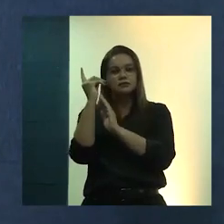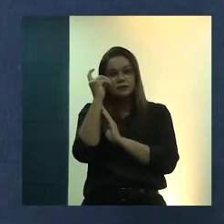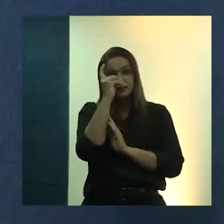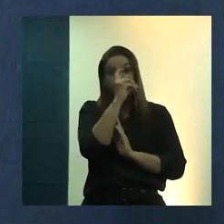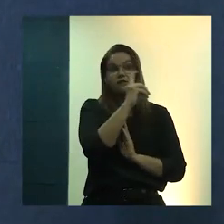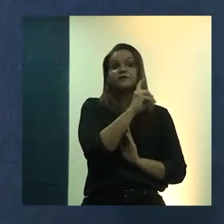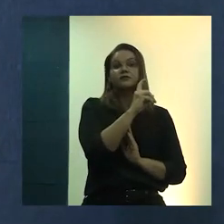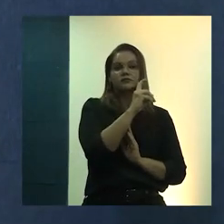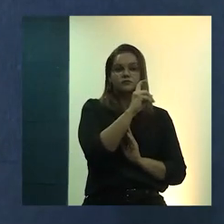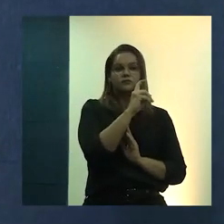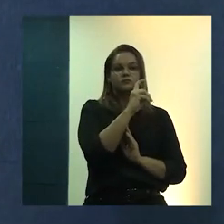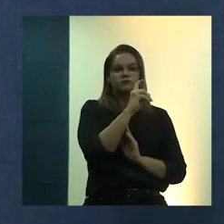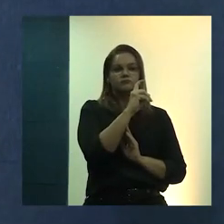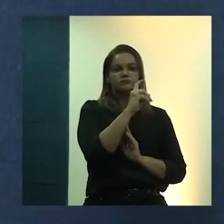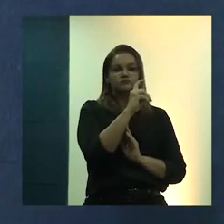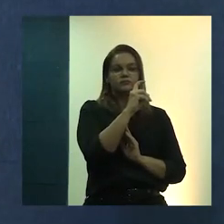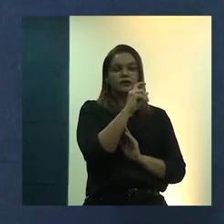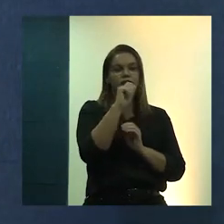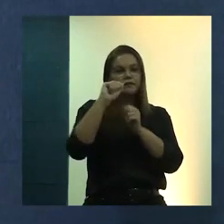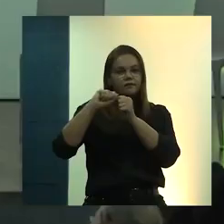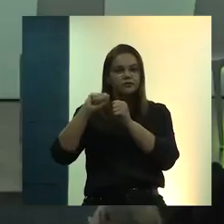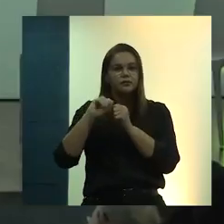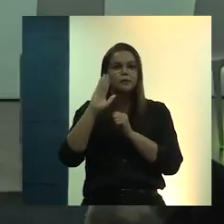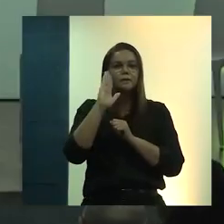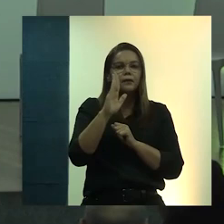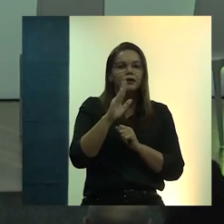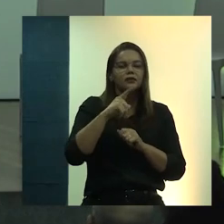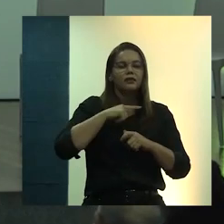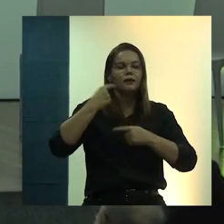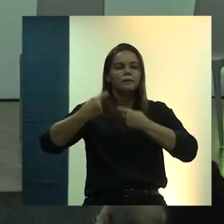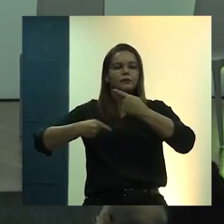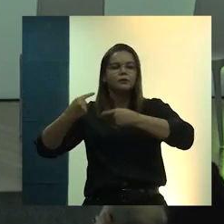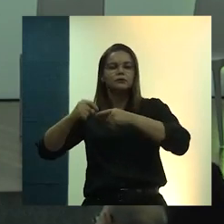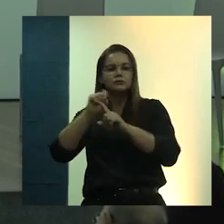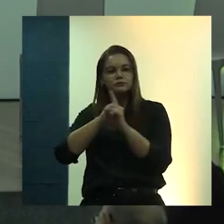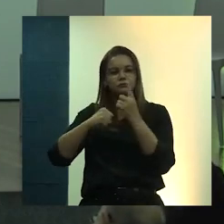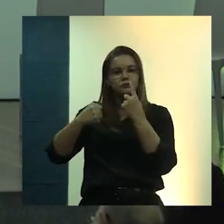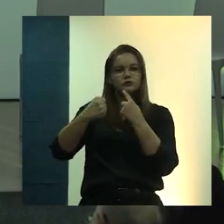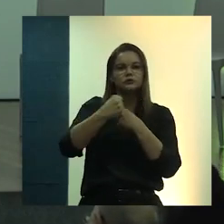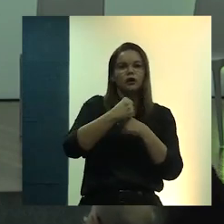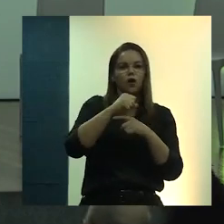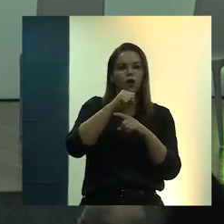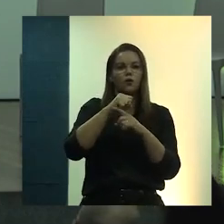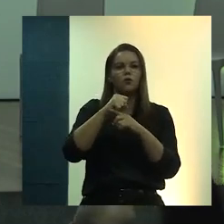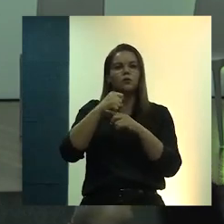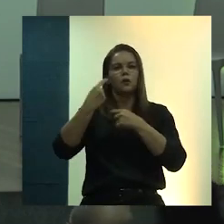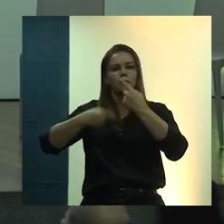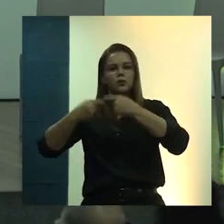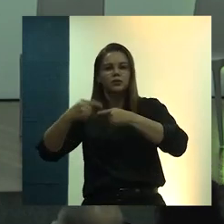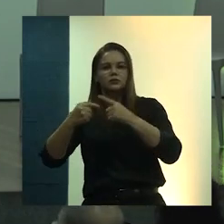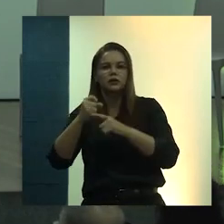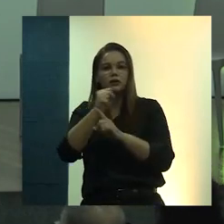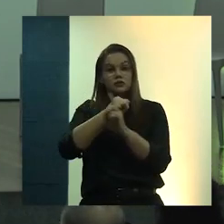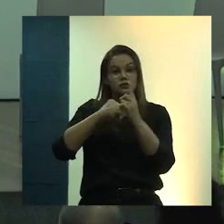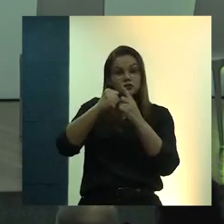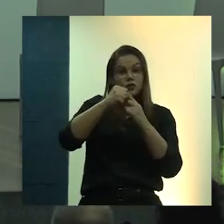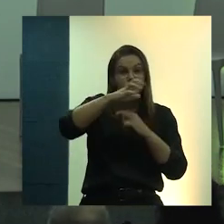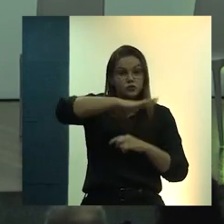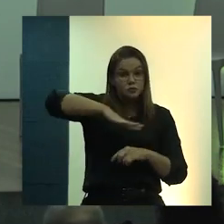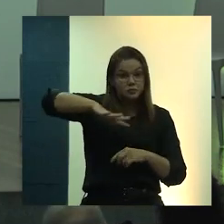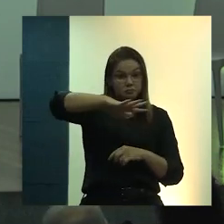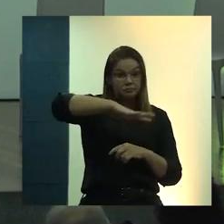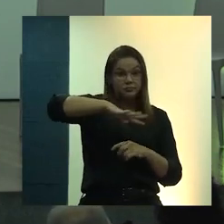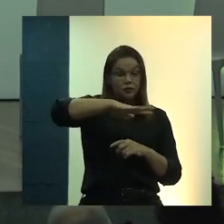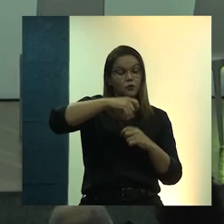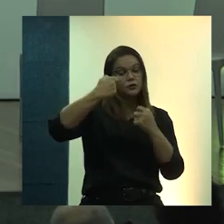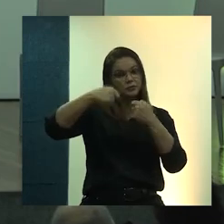Mas eles vão no sentido do rumo de uma política social, de uma política socioespacial, que